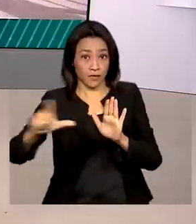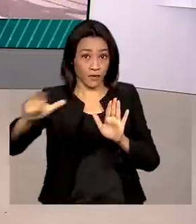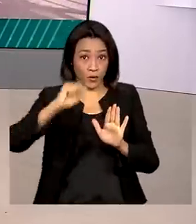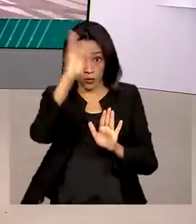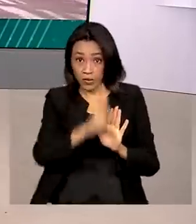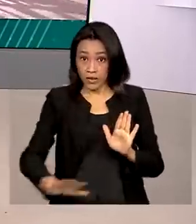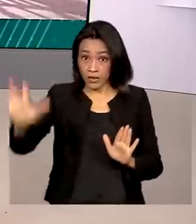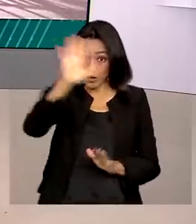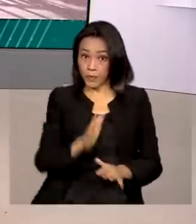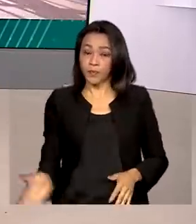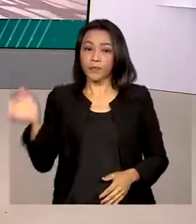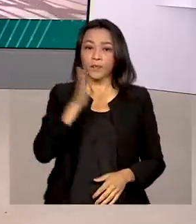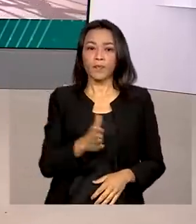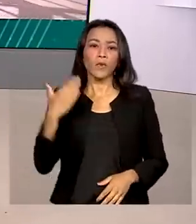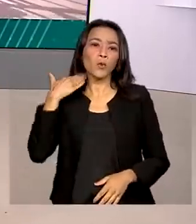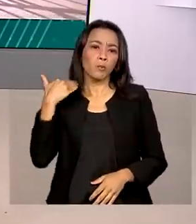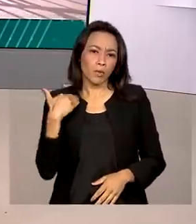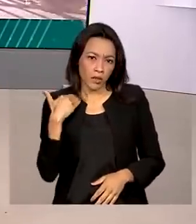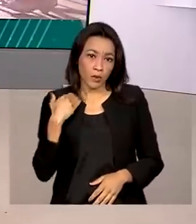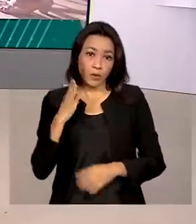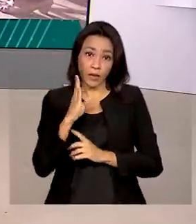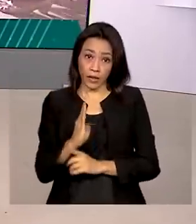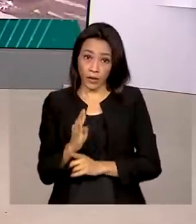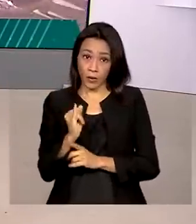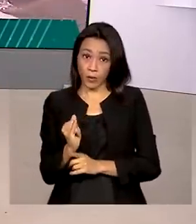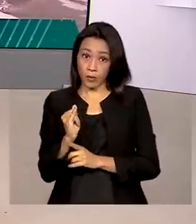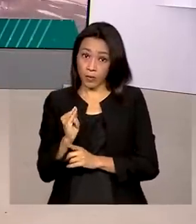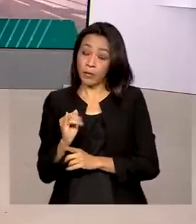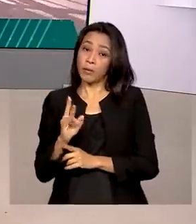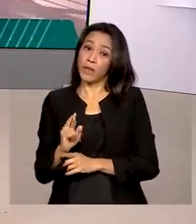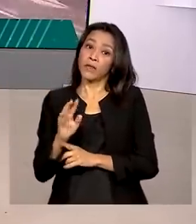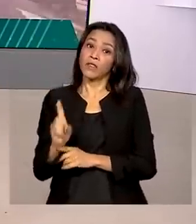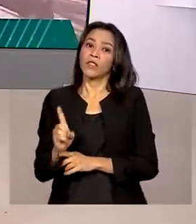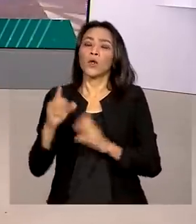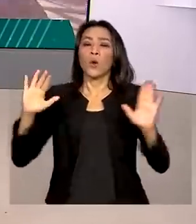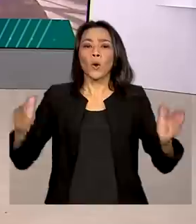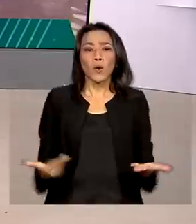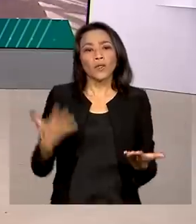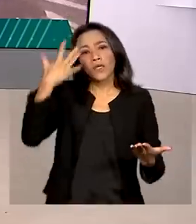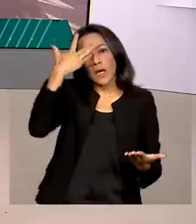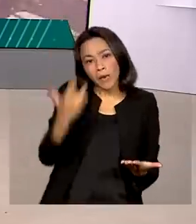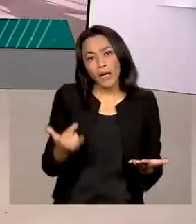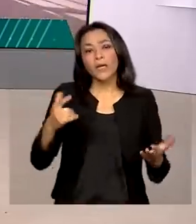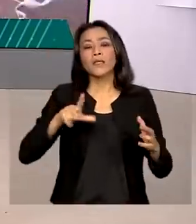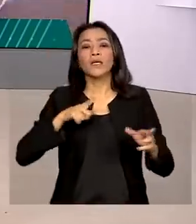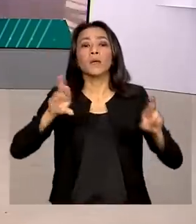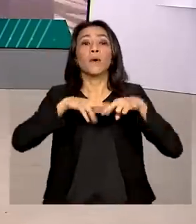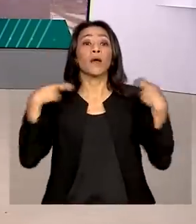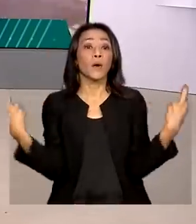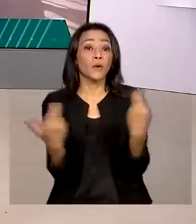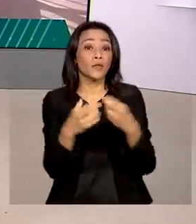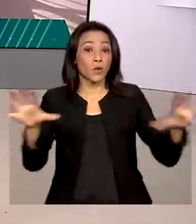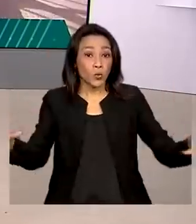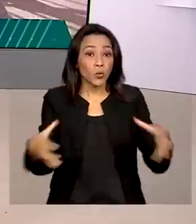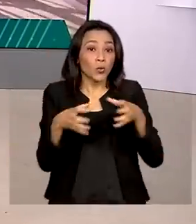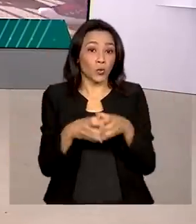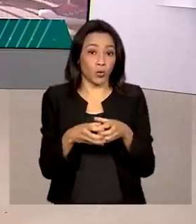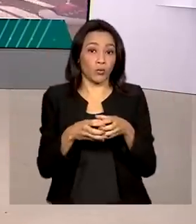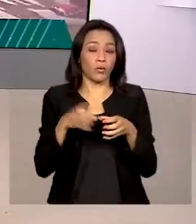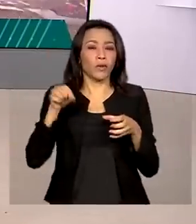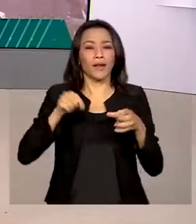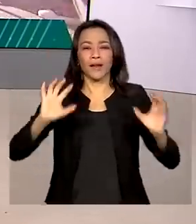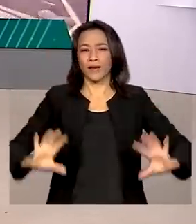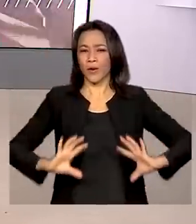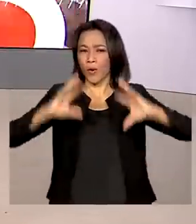de Desenvolvimento Econômico e Social realiza hoje e amanhã no Rio de Janeiro o BNDES Day. O evento faz parte das